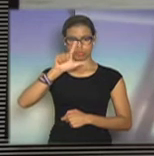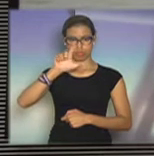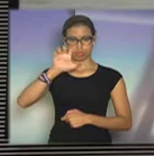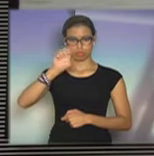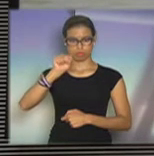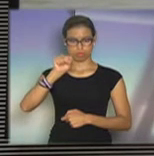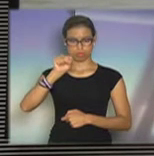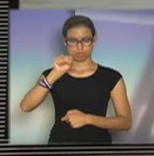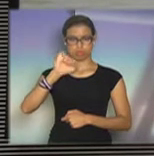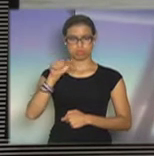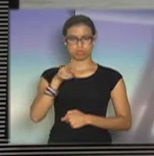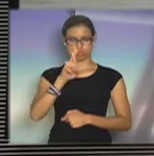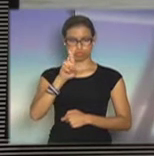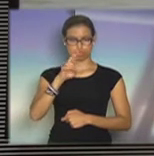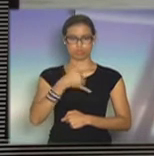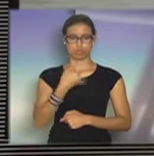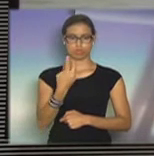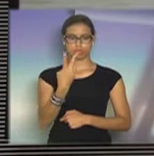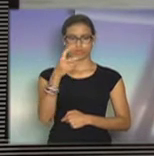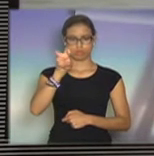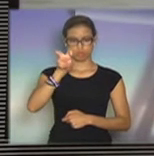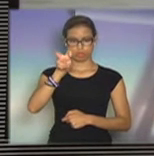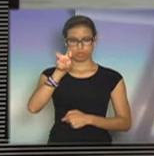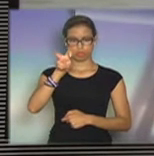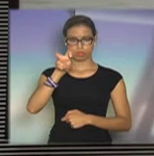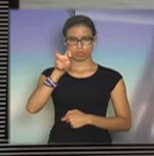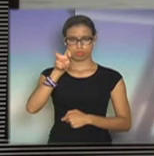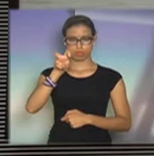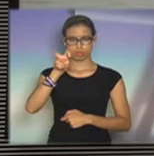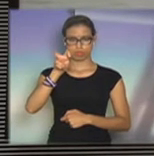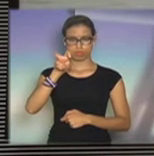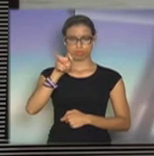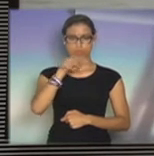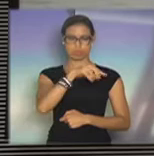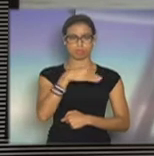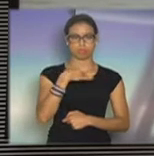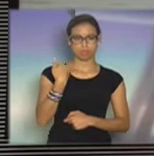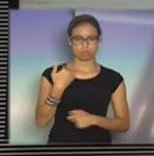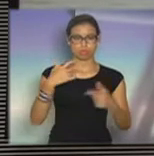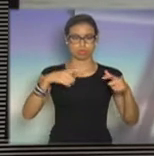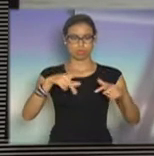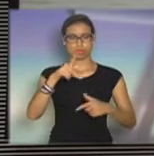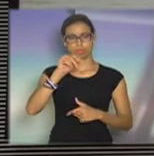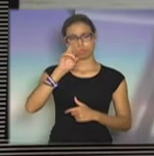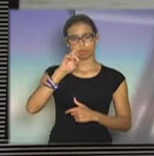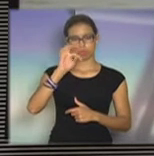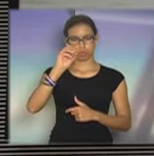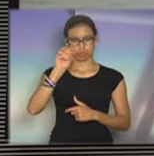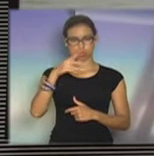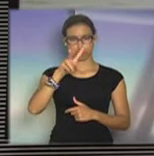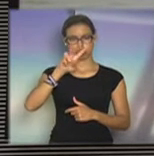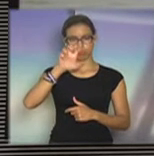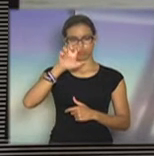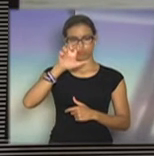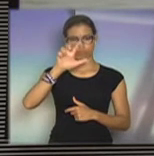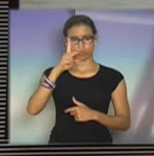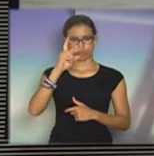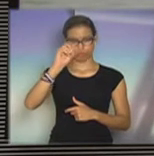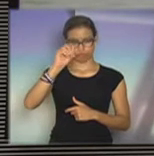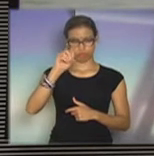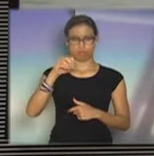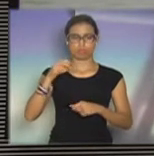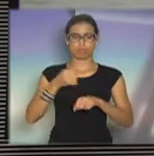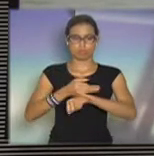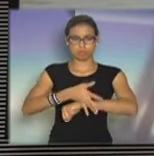Jr., de 25 anos, que foi assassinado em Porto Velho na madrugada de hoje, de segunda-feira para